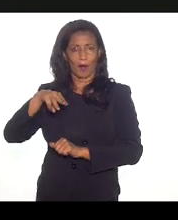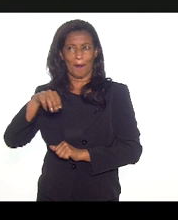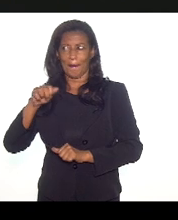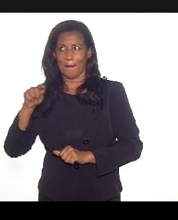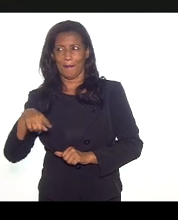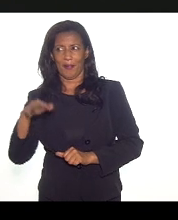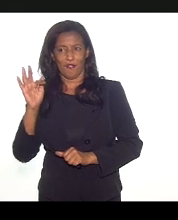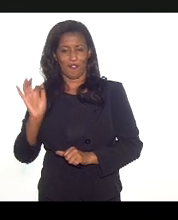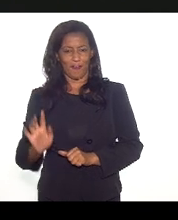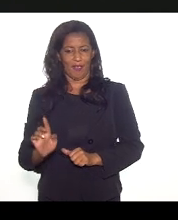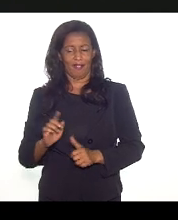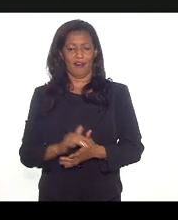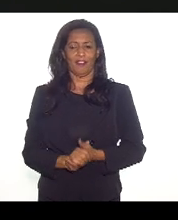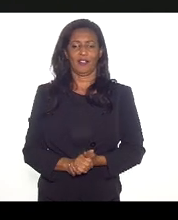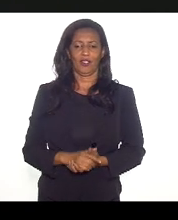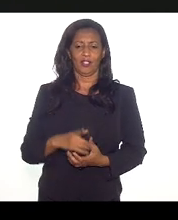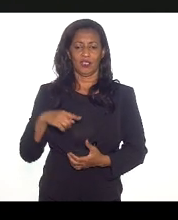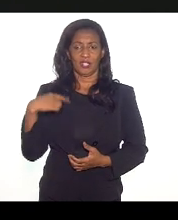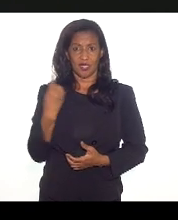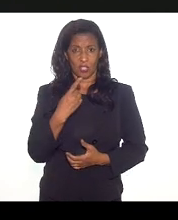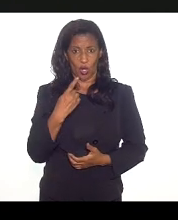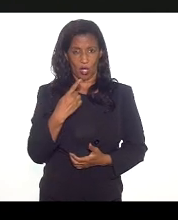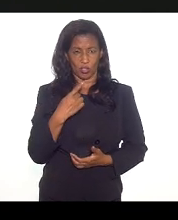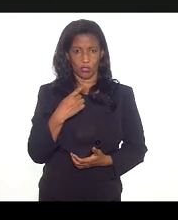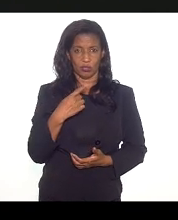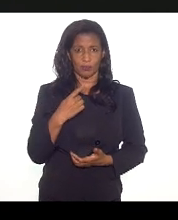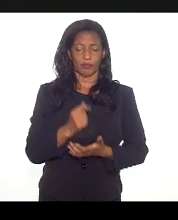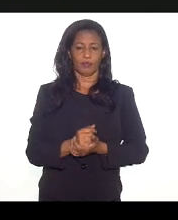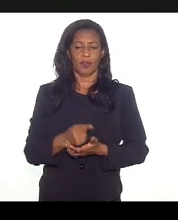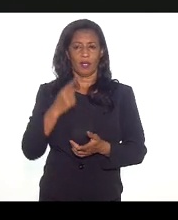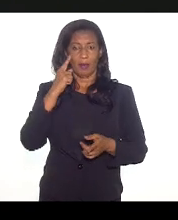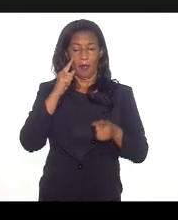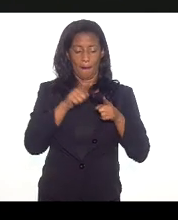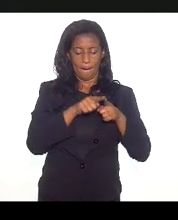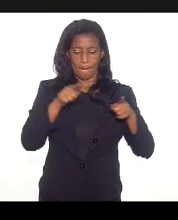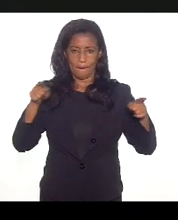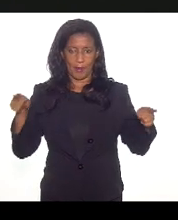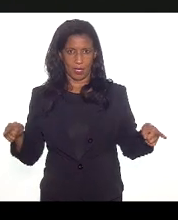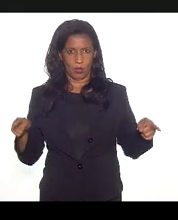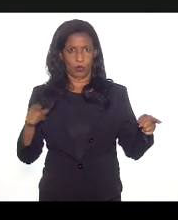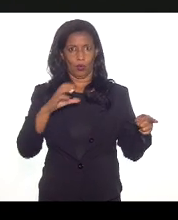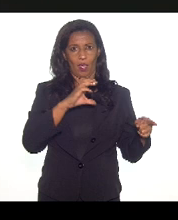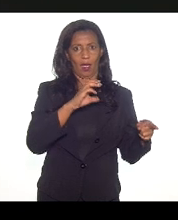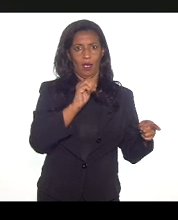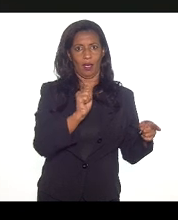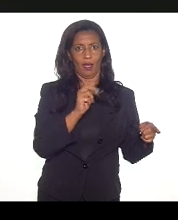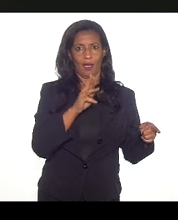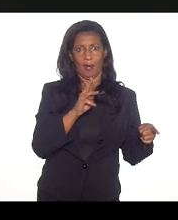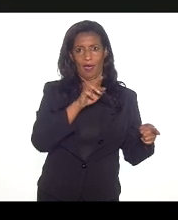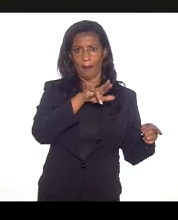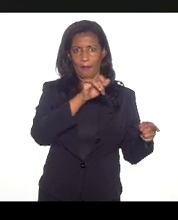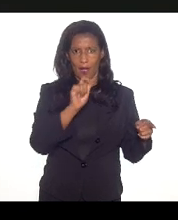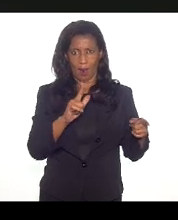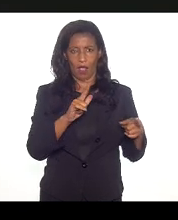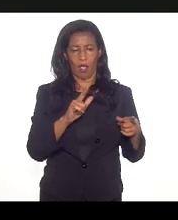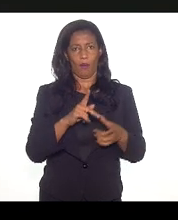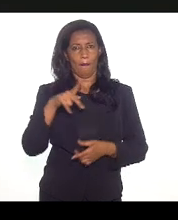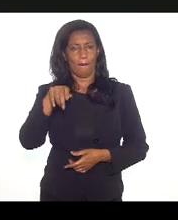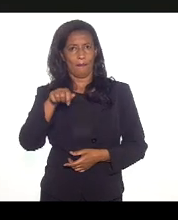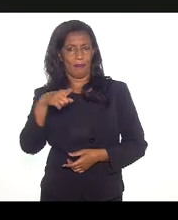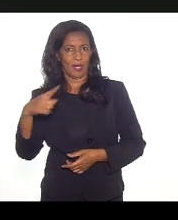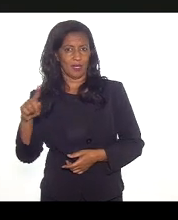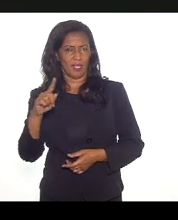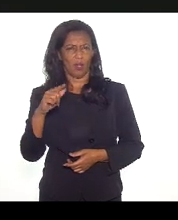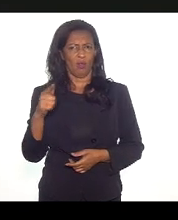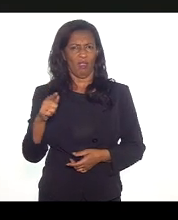intenções. Se nós pegarmos o período Cabral-Pesão, a receita de CMS cresce